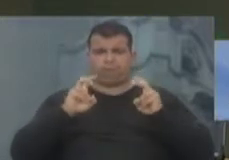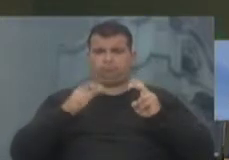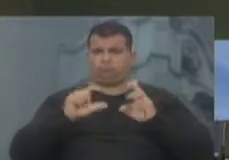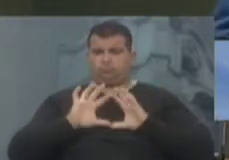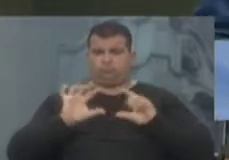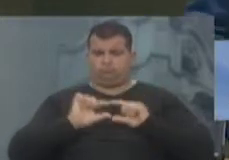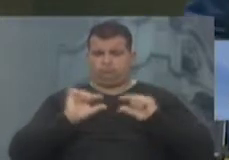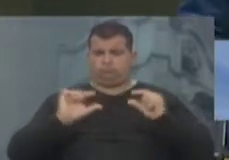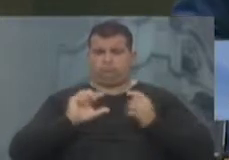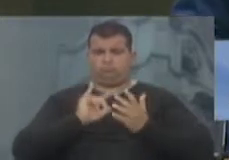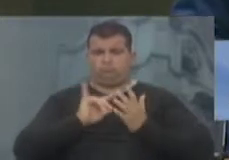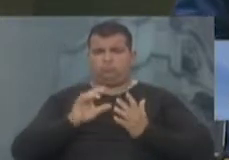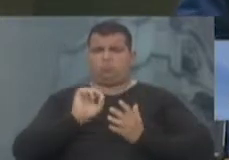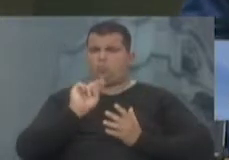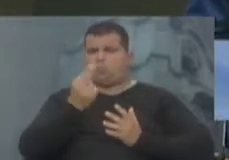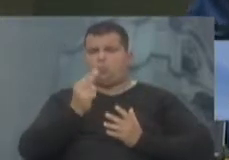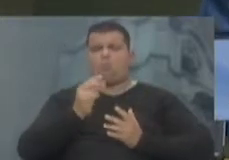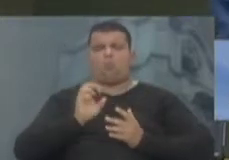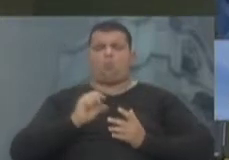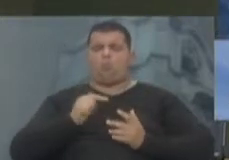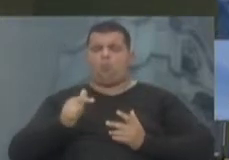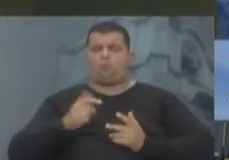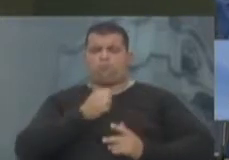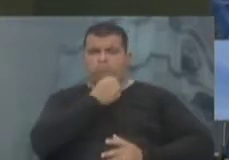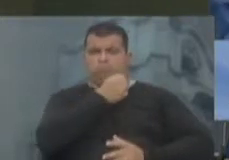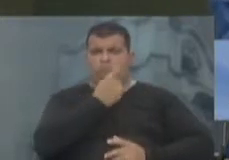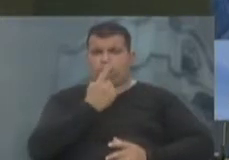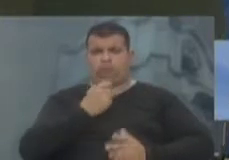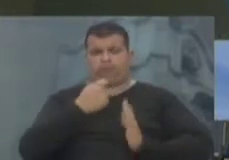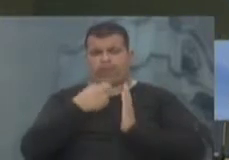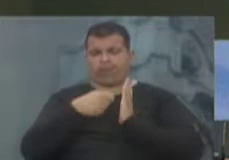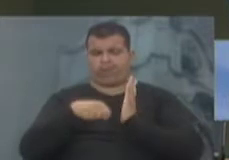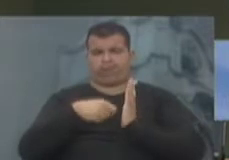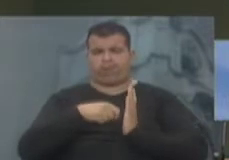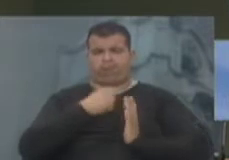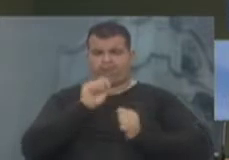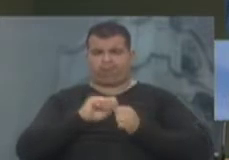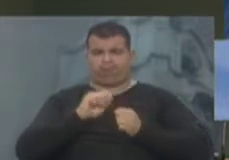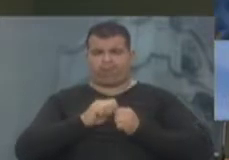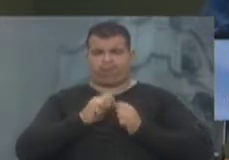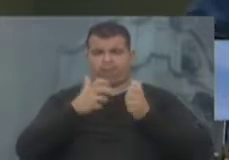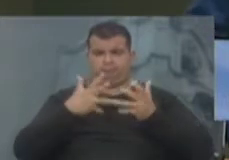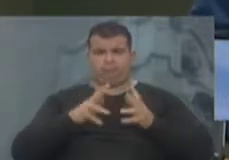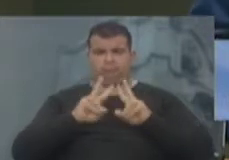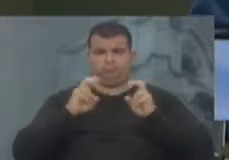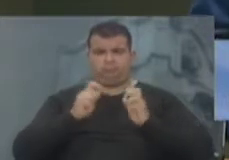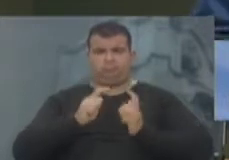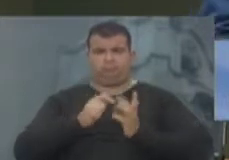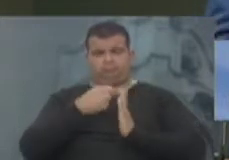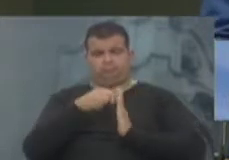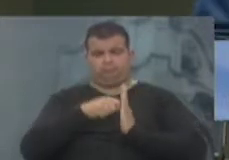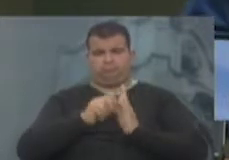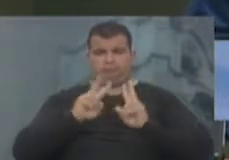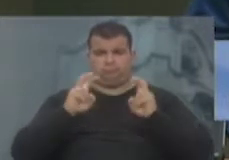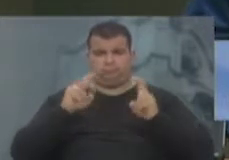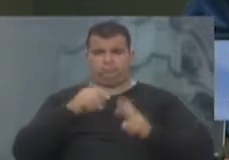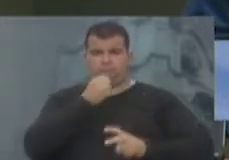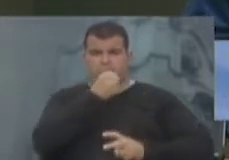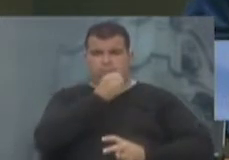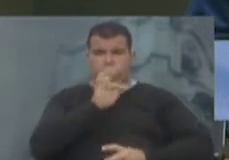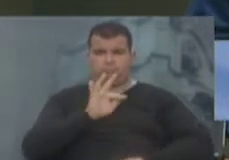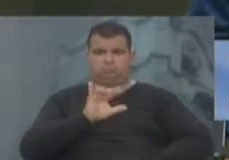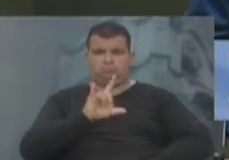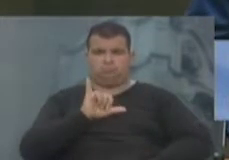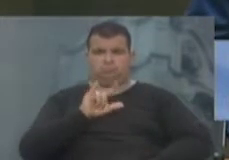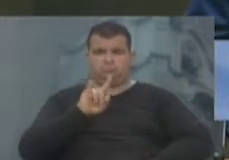pequena nota, um ou outro jornalista somente, o único jornalista que fez, que deu uma matéria maior sobre o caso, foi o jornalista Felipe